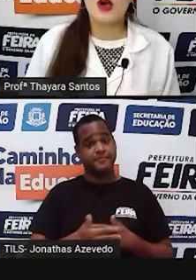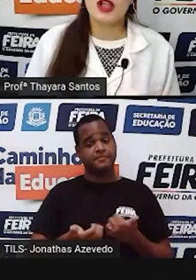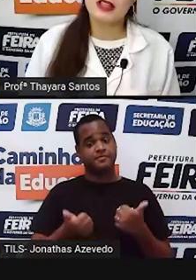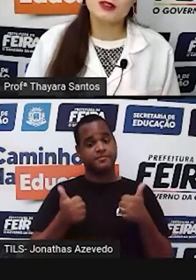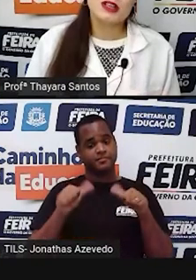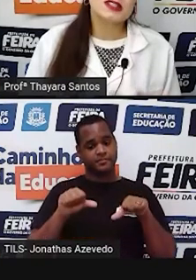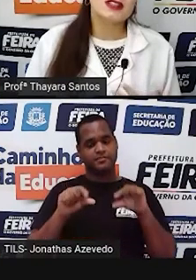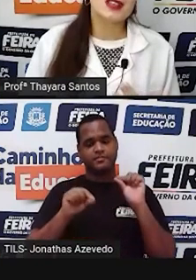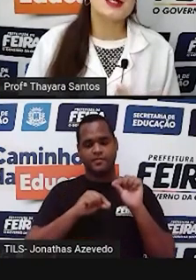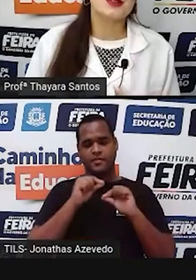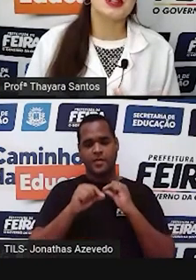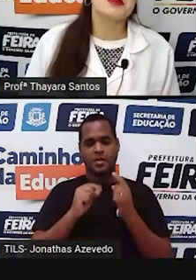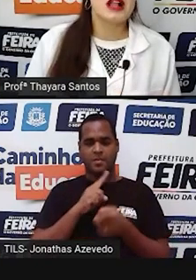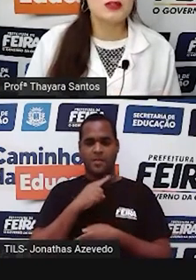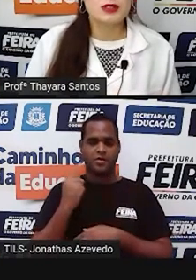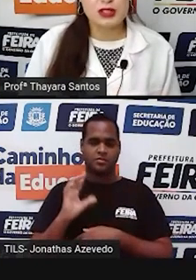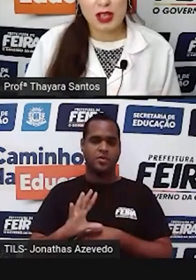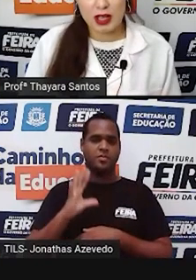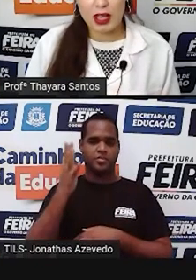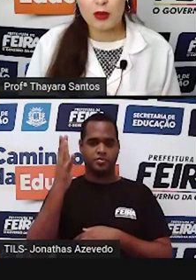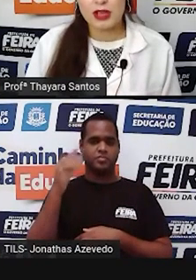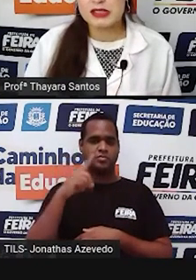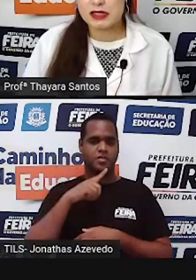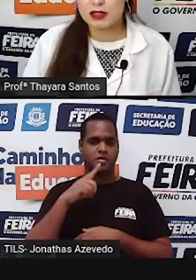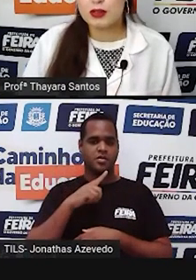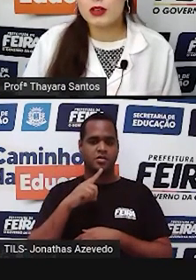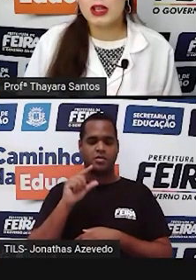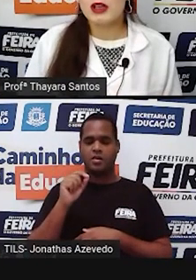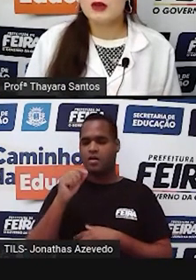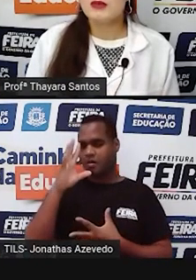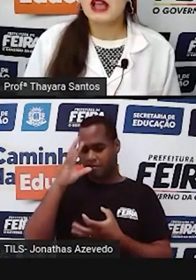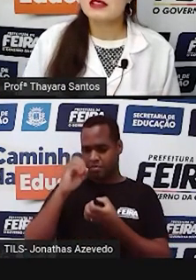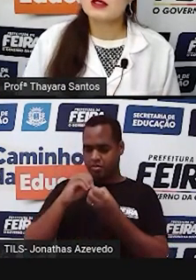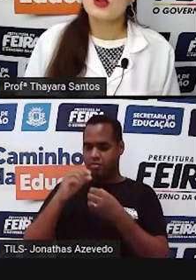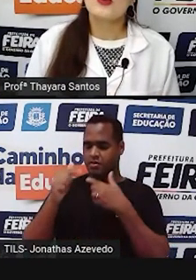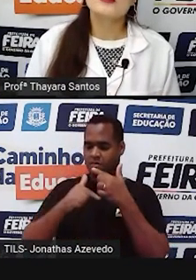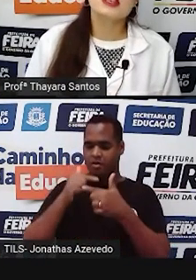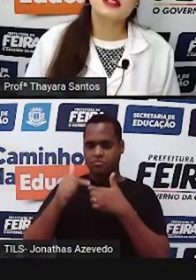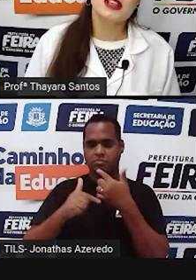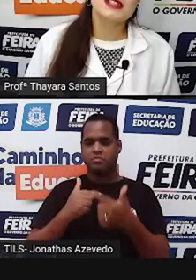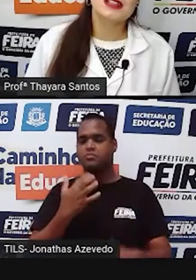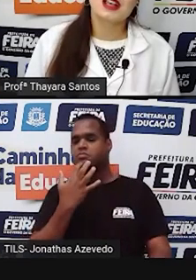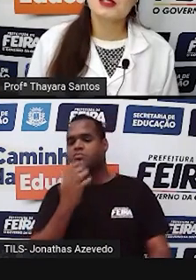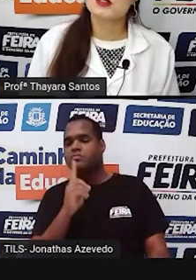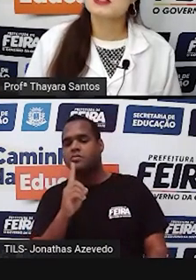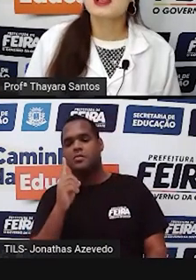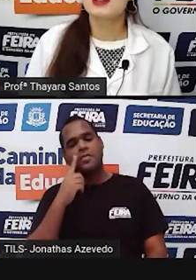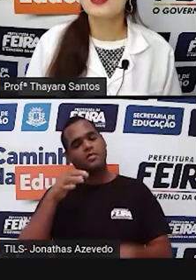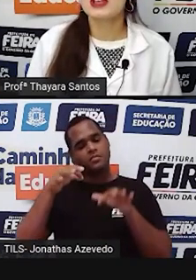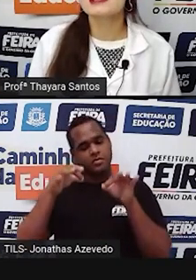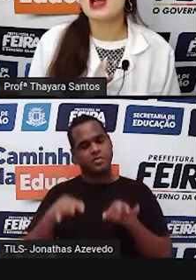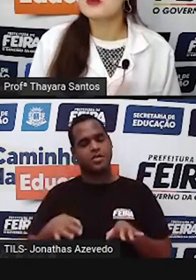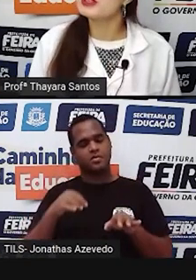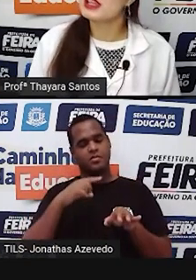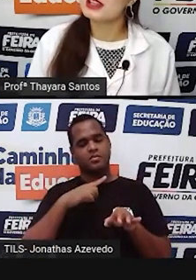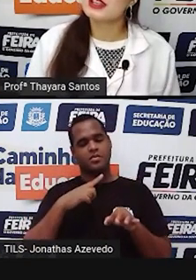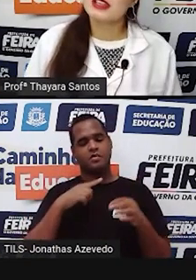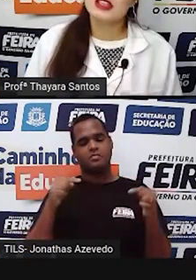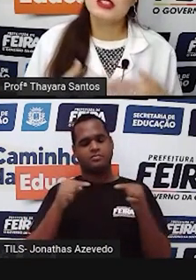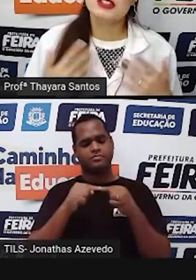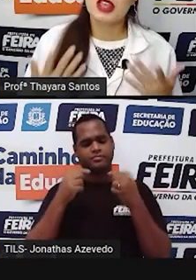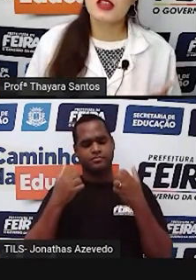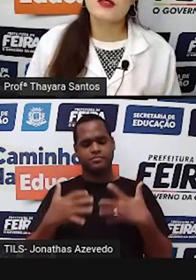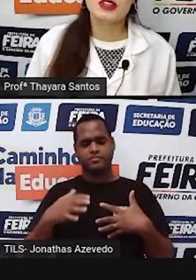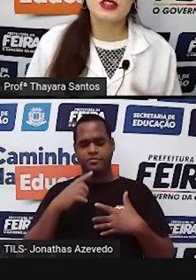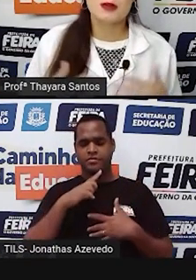morrendo sem ter seu trabalho reconhecido, mas, com certeza, as coisas que ele fez na época em que ele